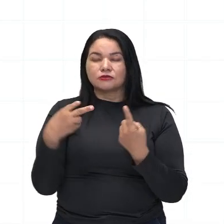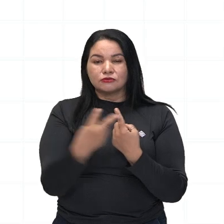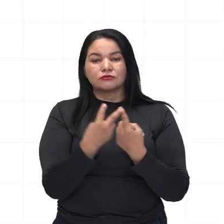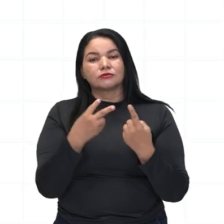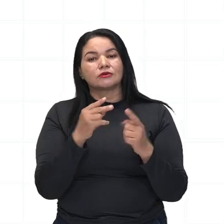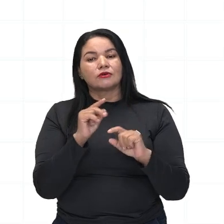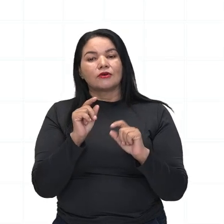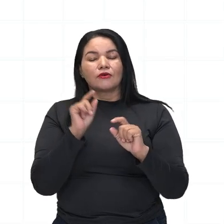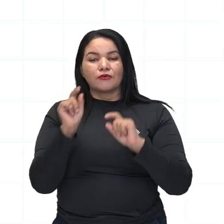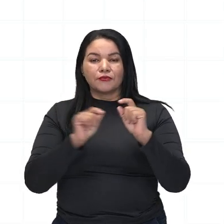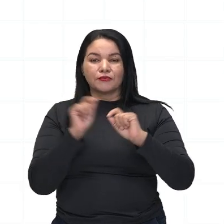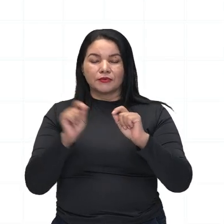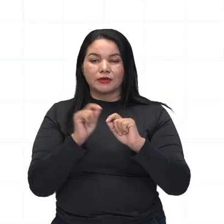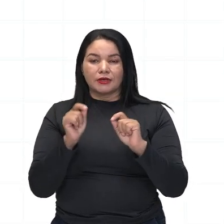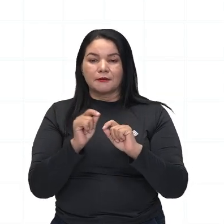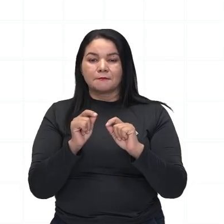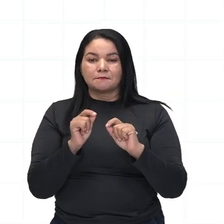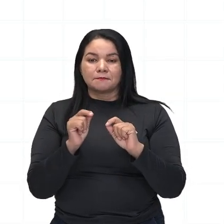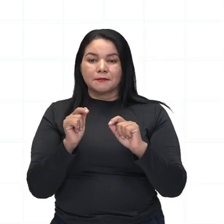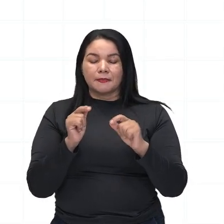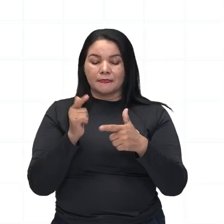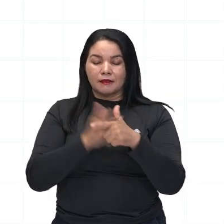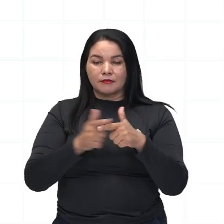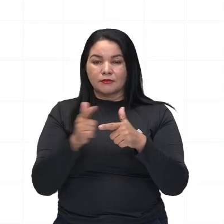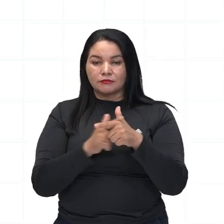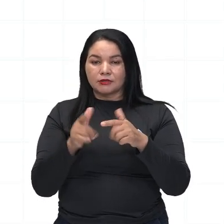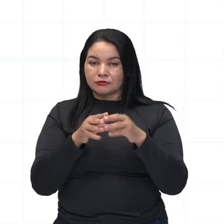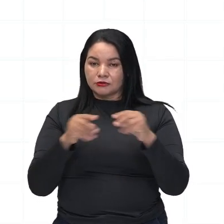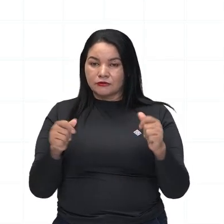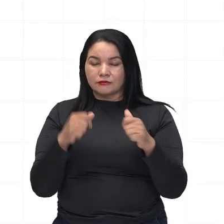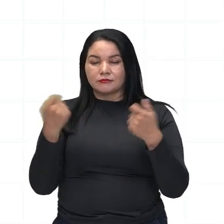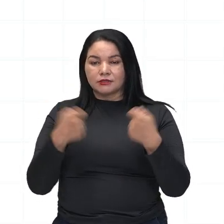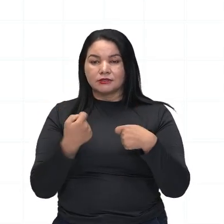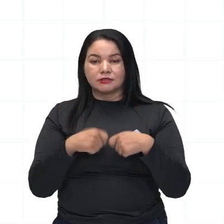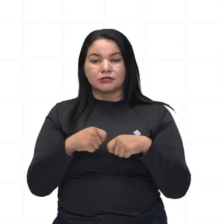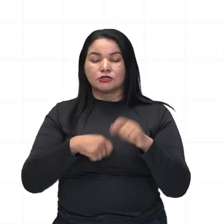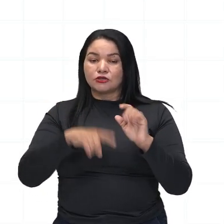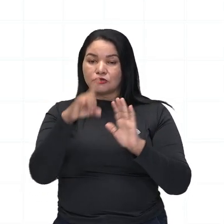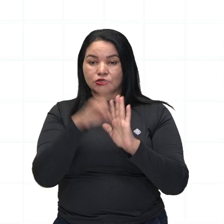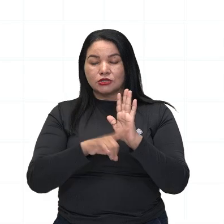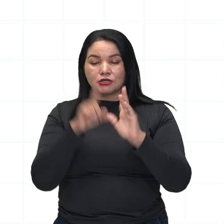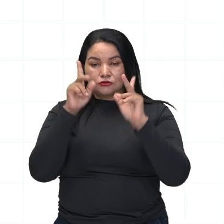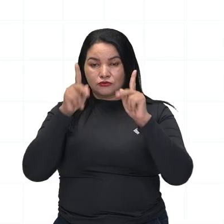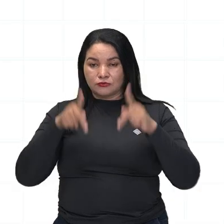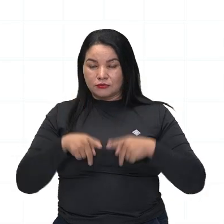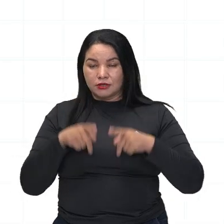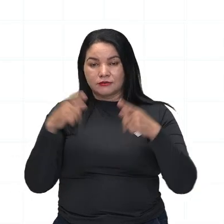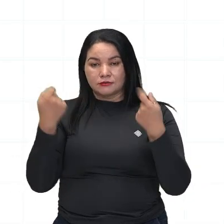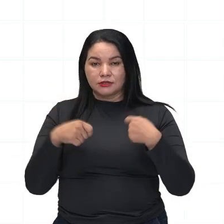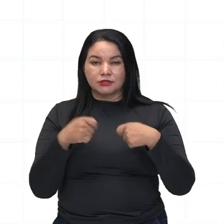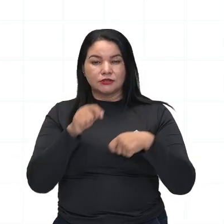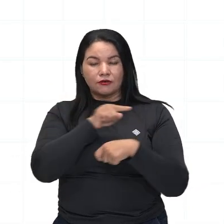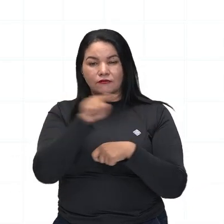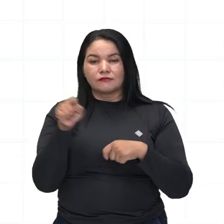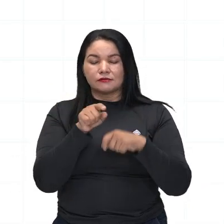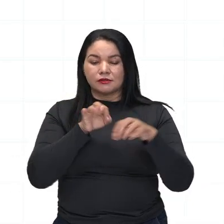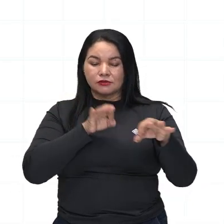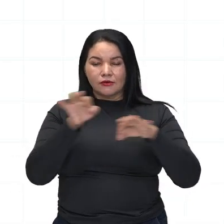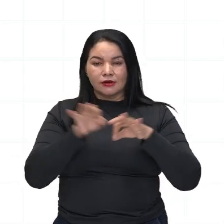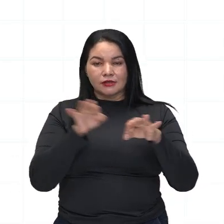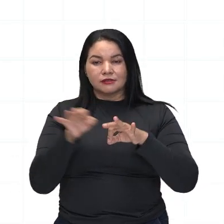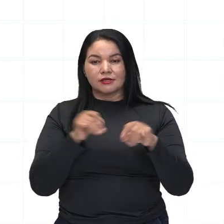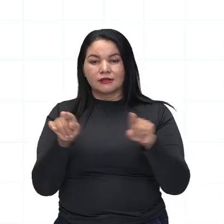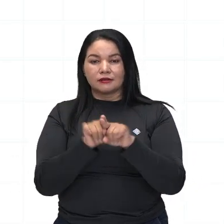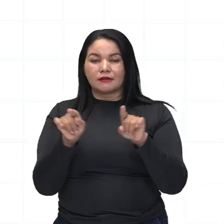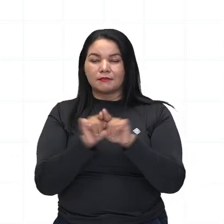abordar, que respeite os direitos humanos, e aí, claro, diz para você selecionar, organizar, relacionar